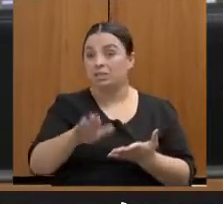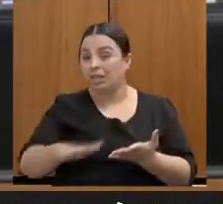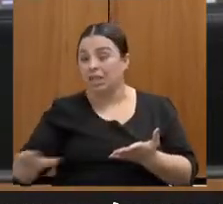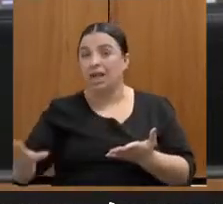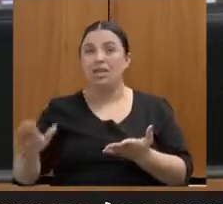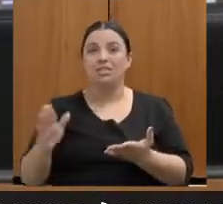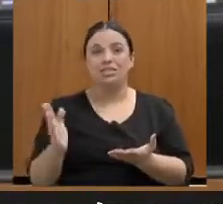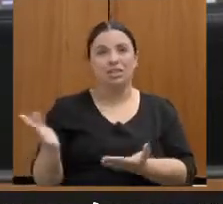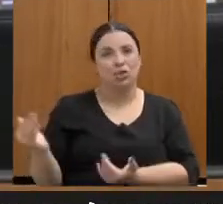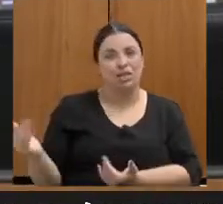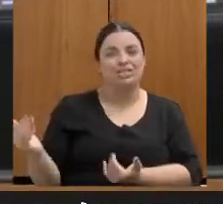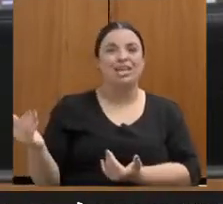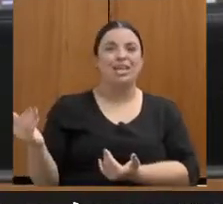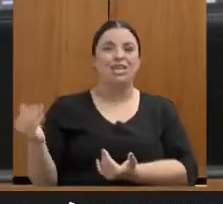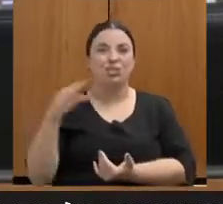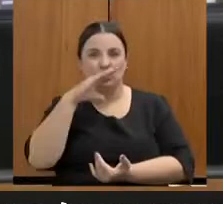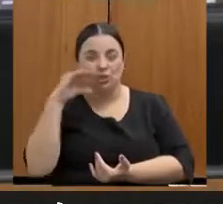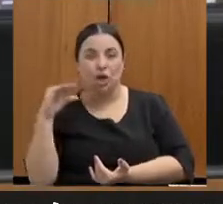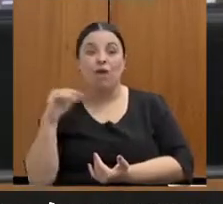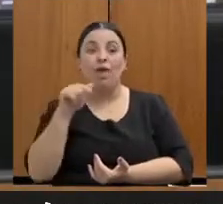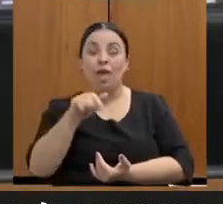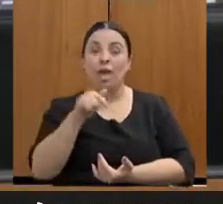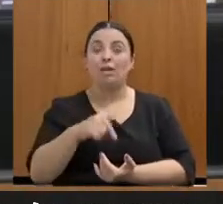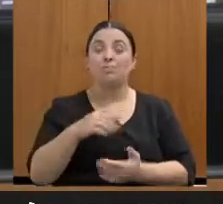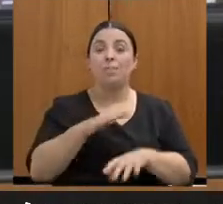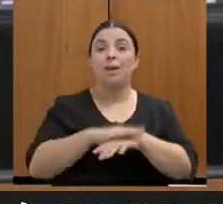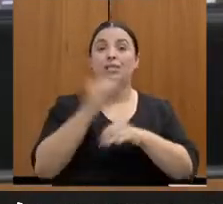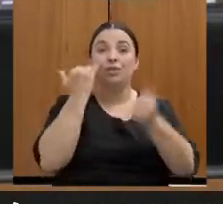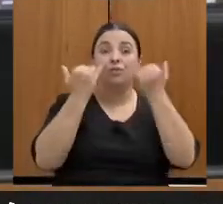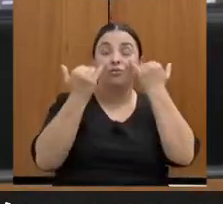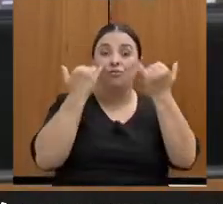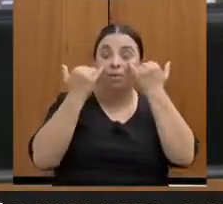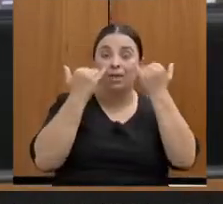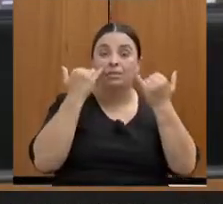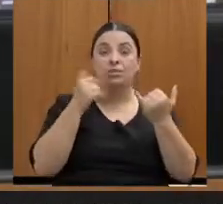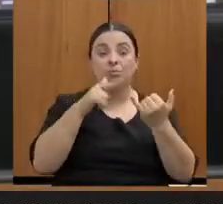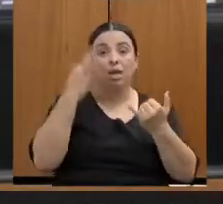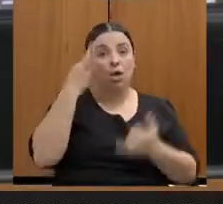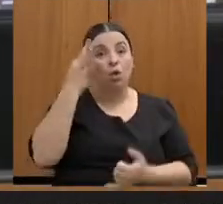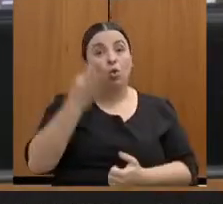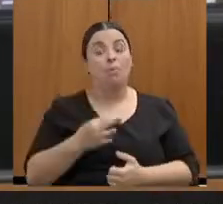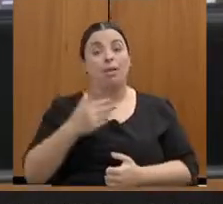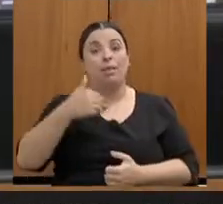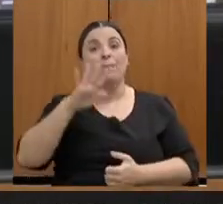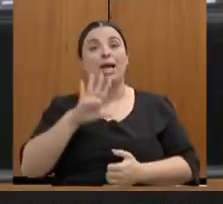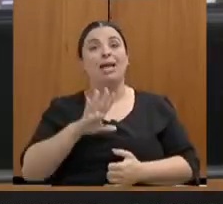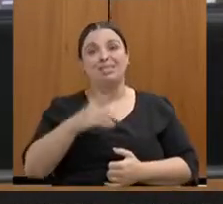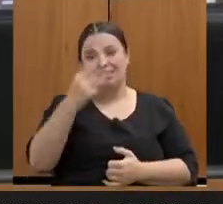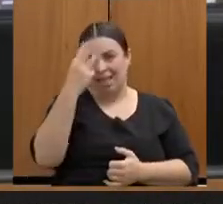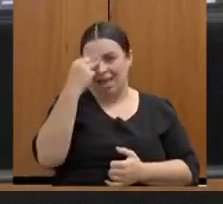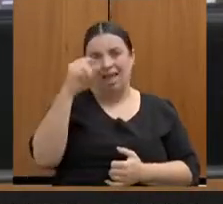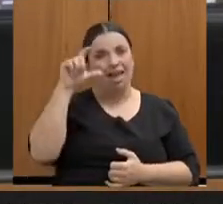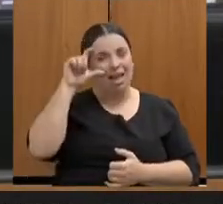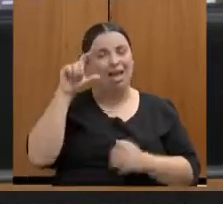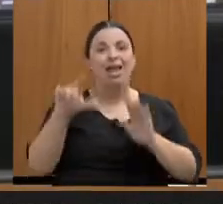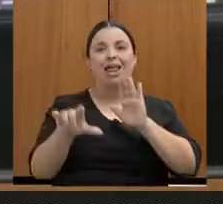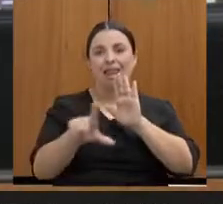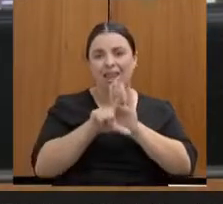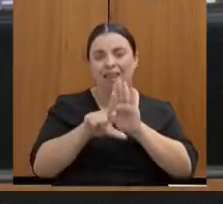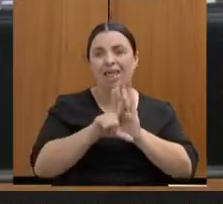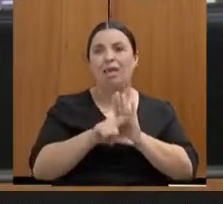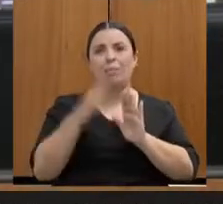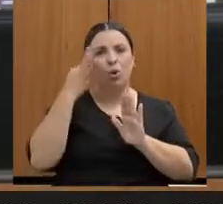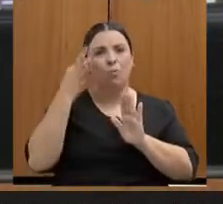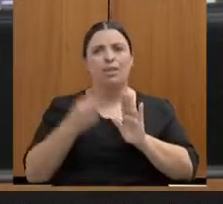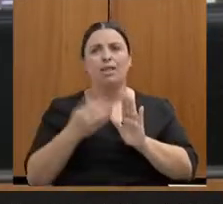especialmente com as meninas e também com os meninos, para que se compreenda sobre a Lei Maria da Penha, que se compreendam os crimes, os